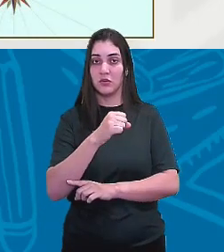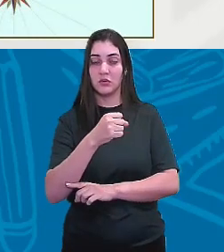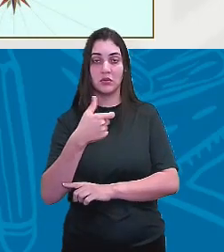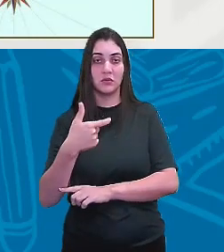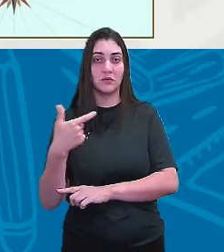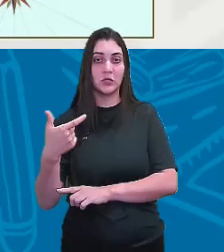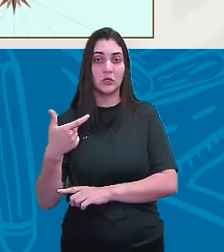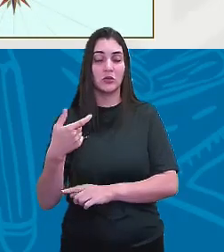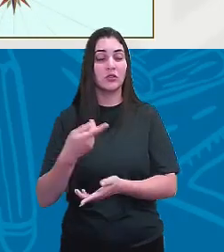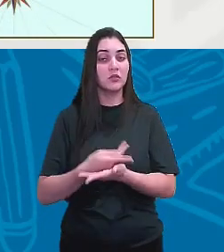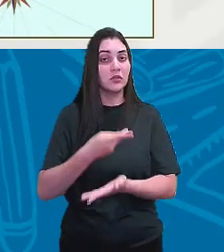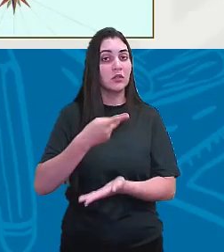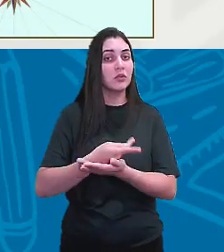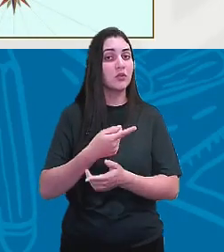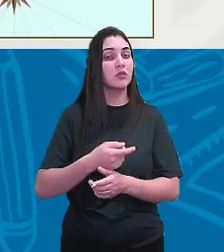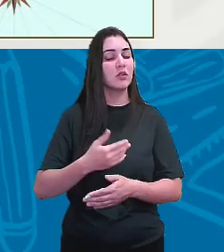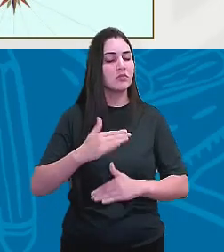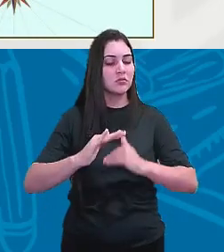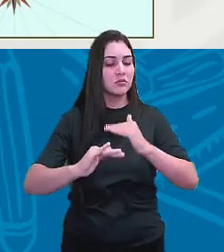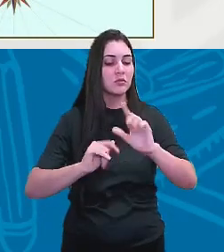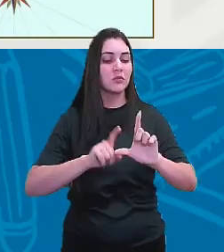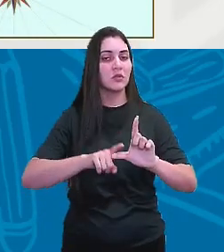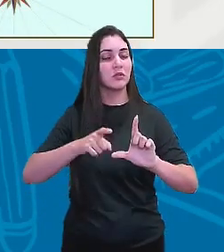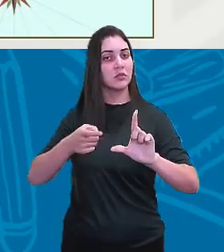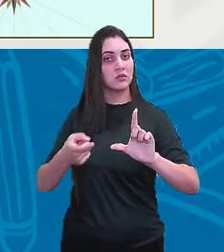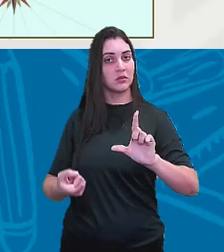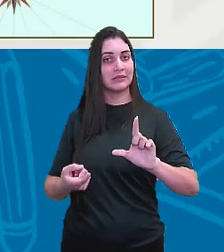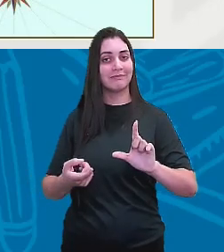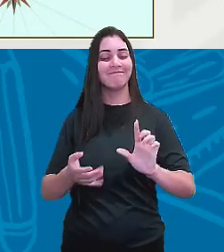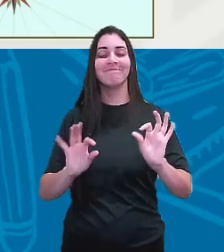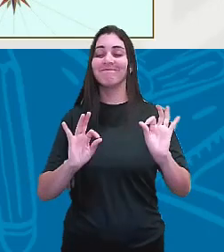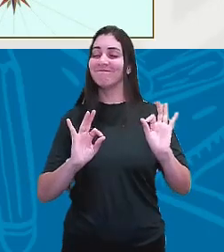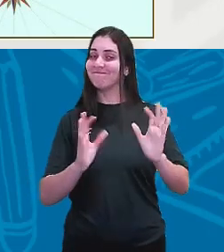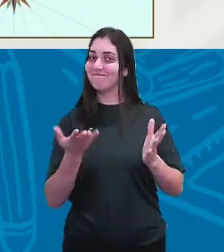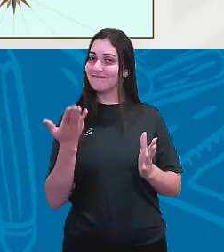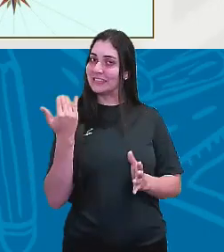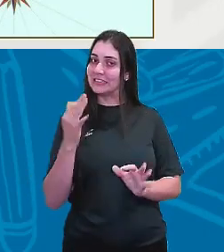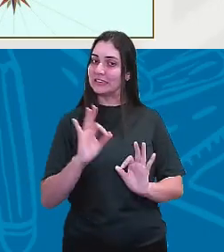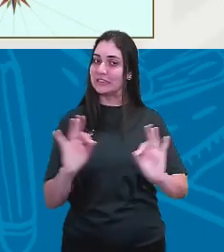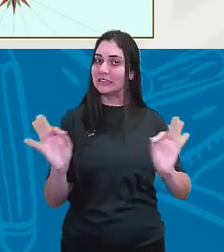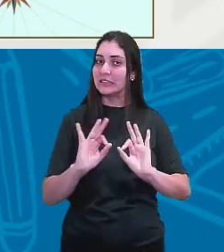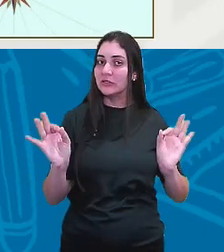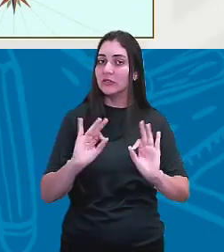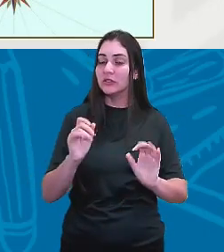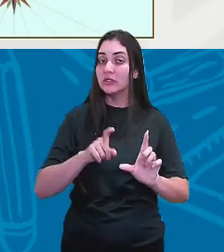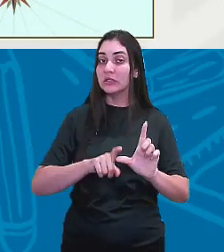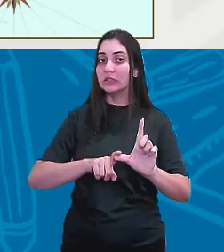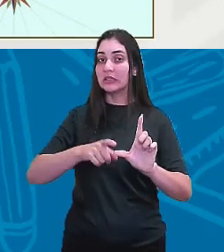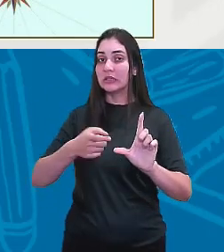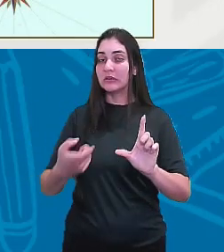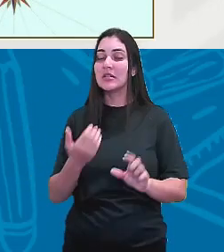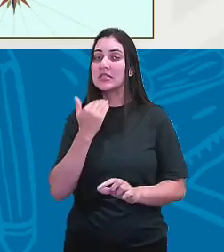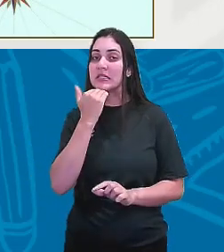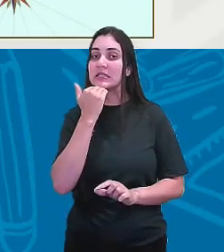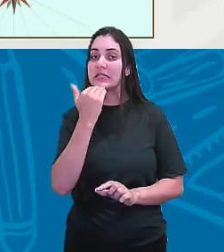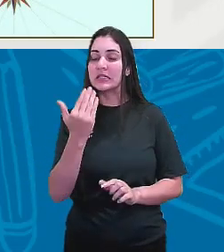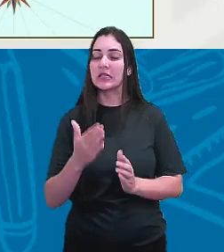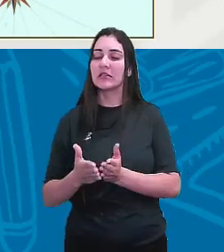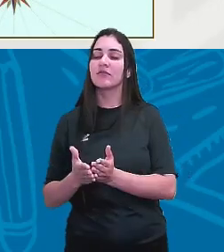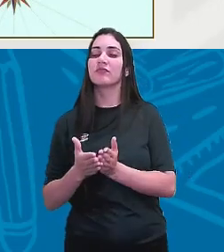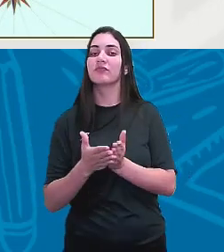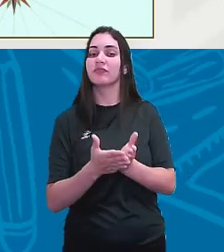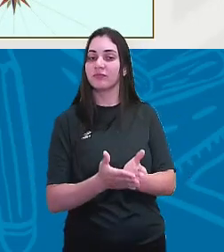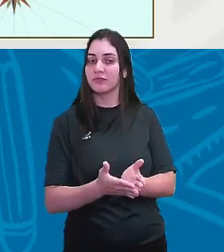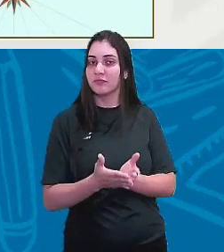Então, não haveria uma independência sem a vinda dessa família real, porque